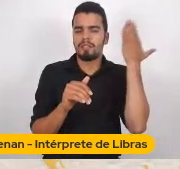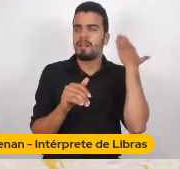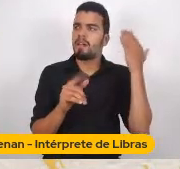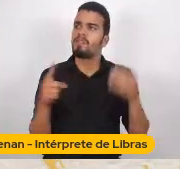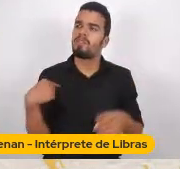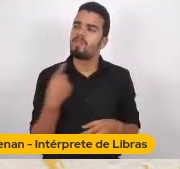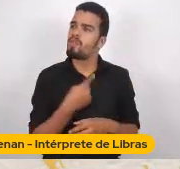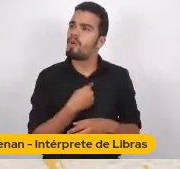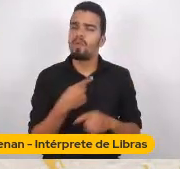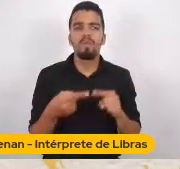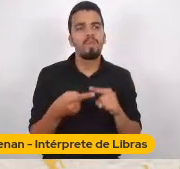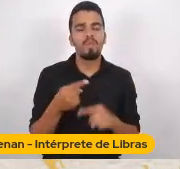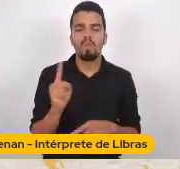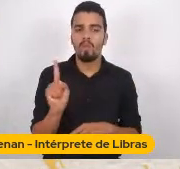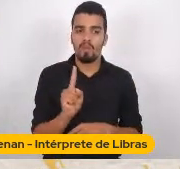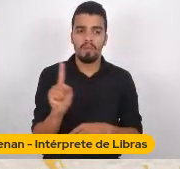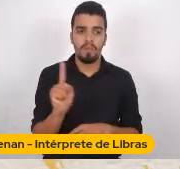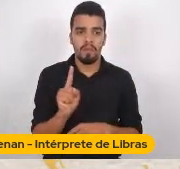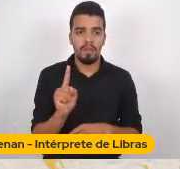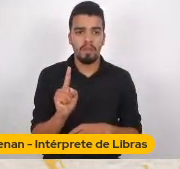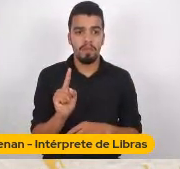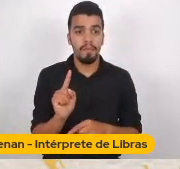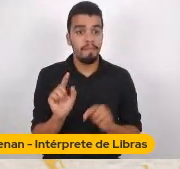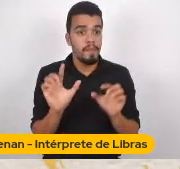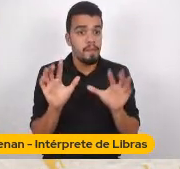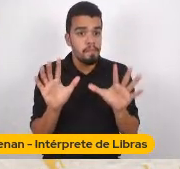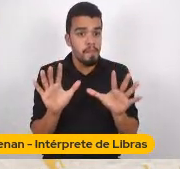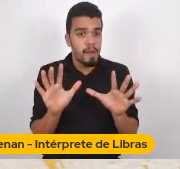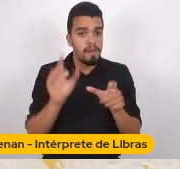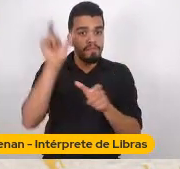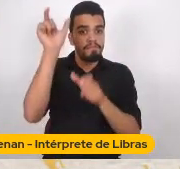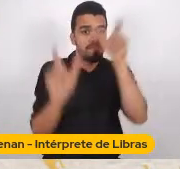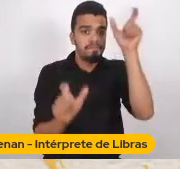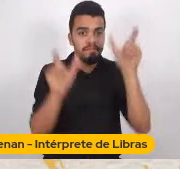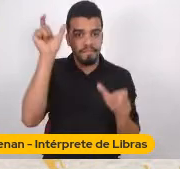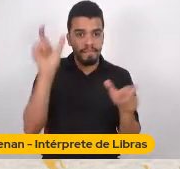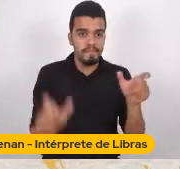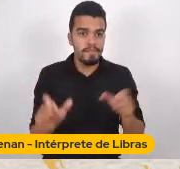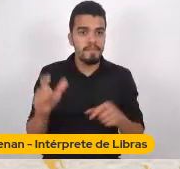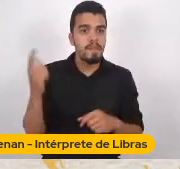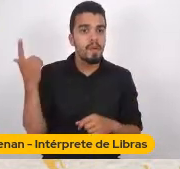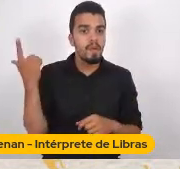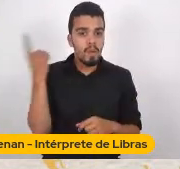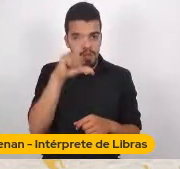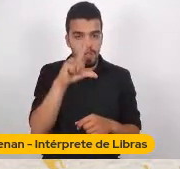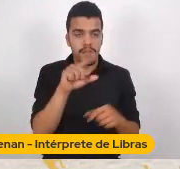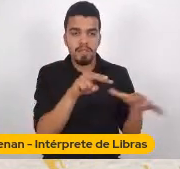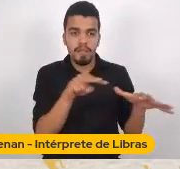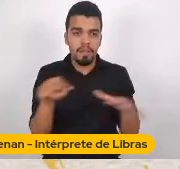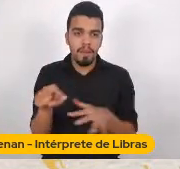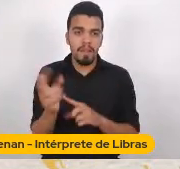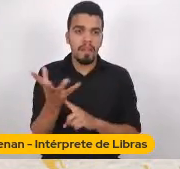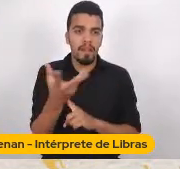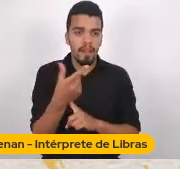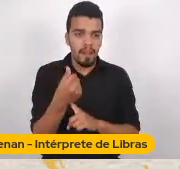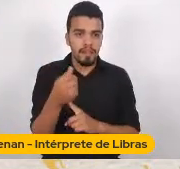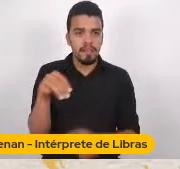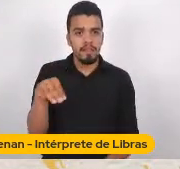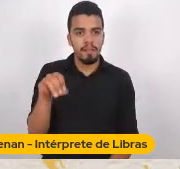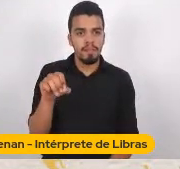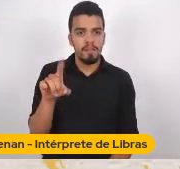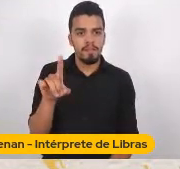os sujeitos Que concebem a semana de arte moderna Eles vão pra Europa Buscar